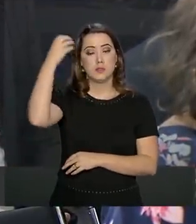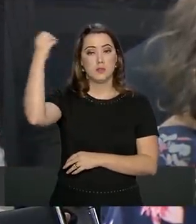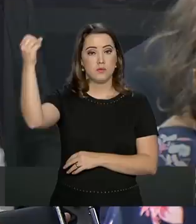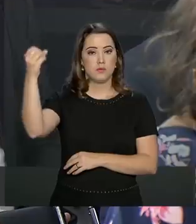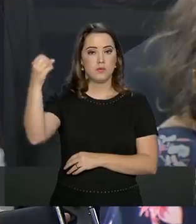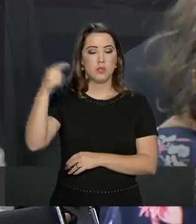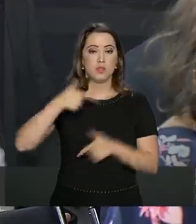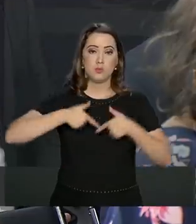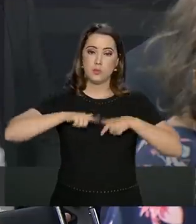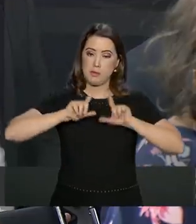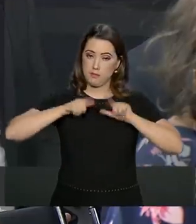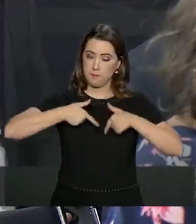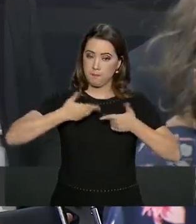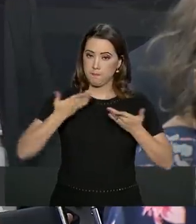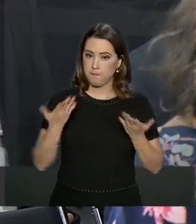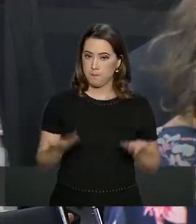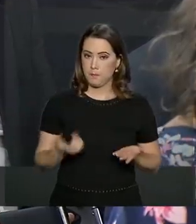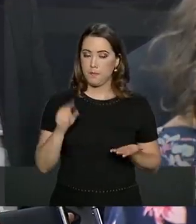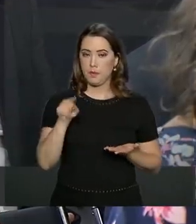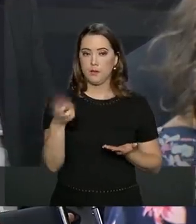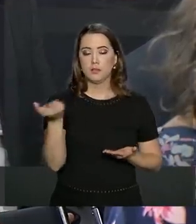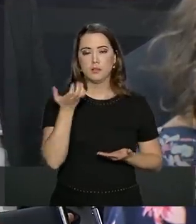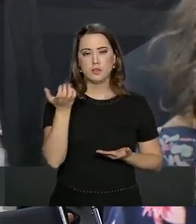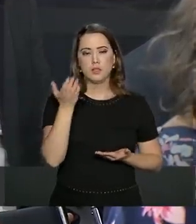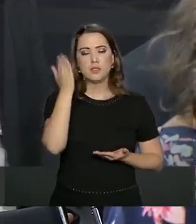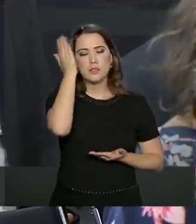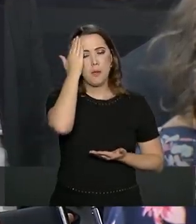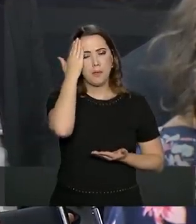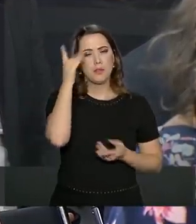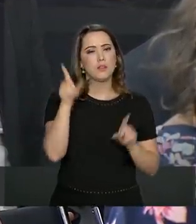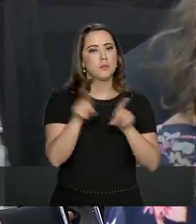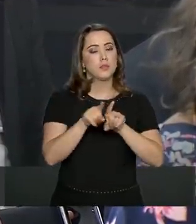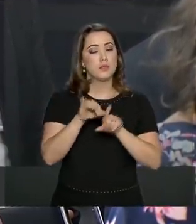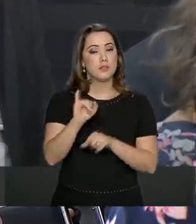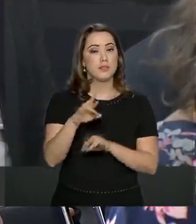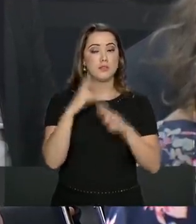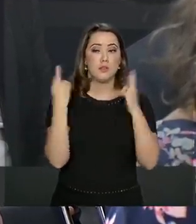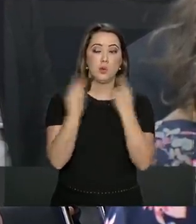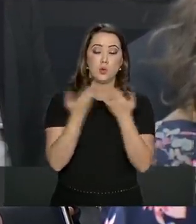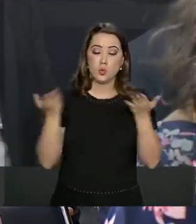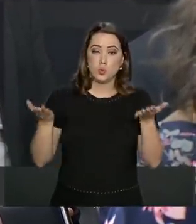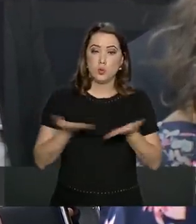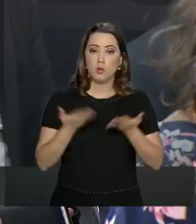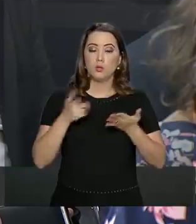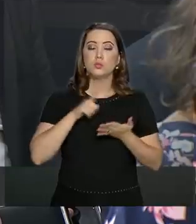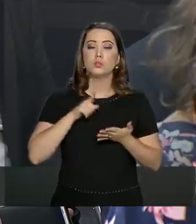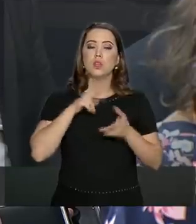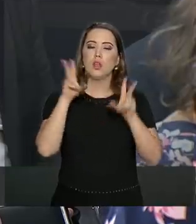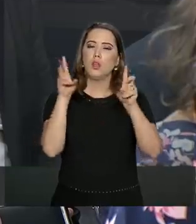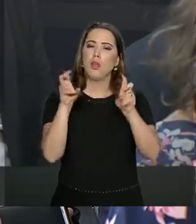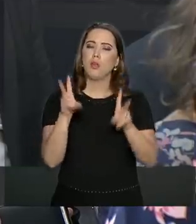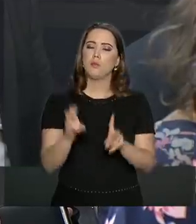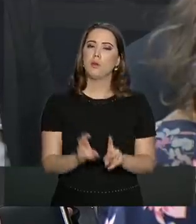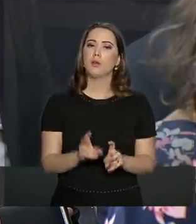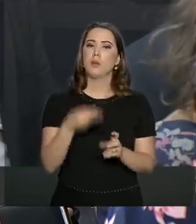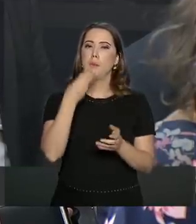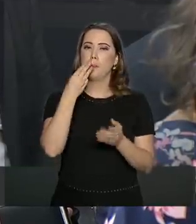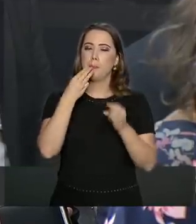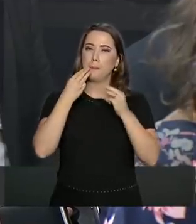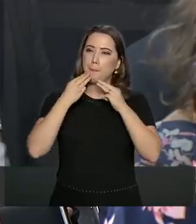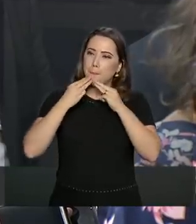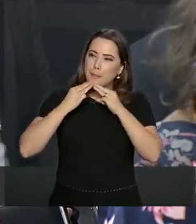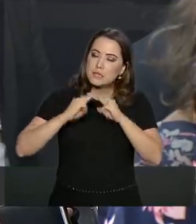Israel. E queria saber também se na reunião de hoje foi tratada uma mensagem de